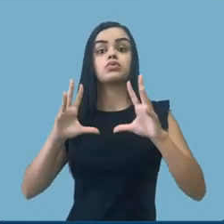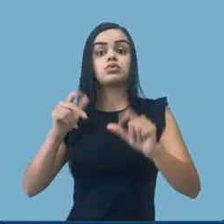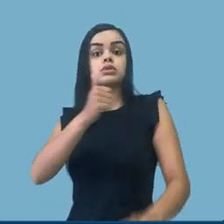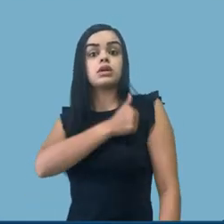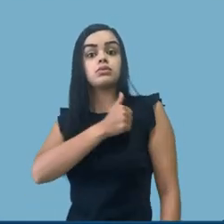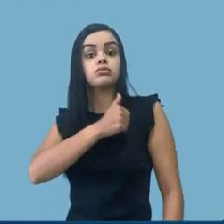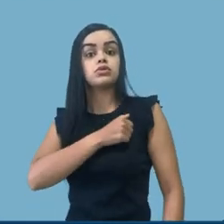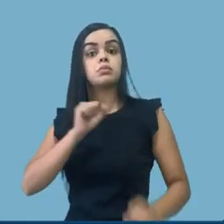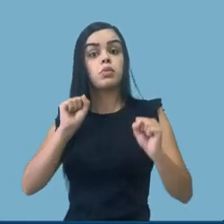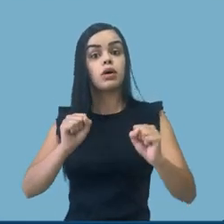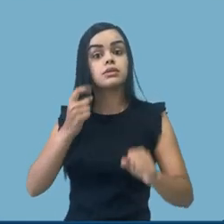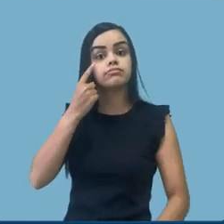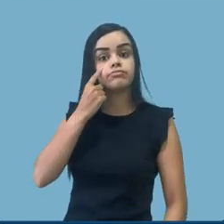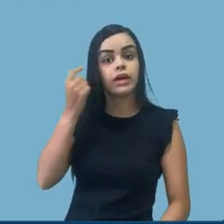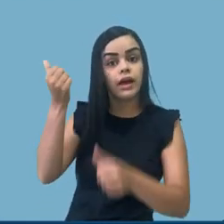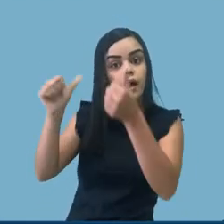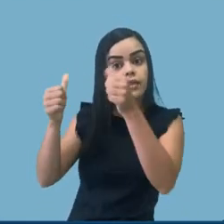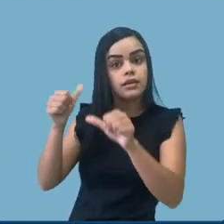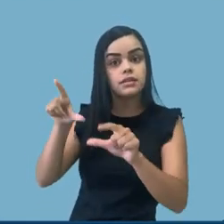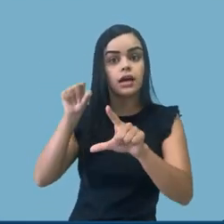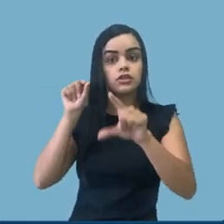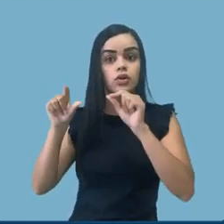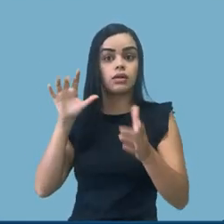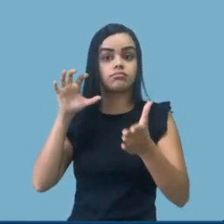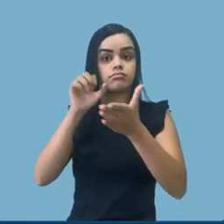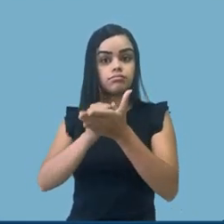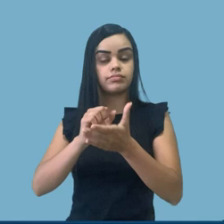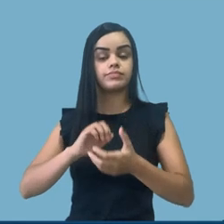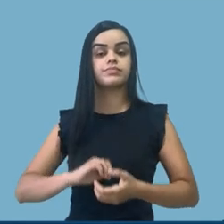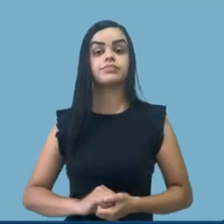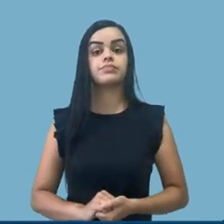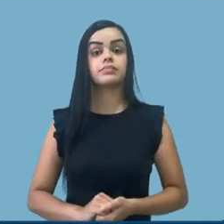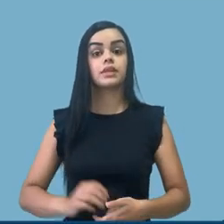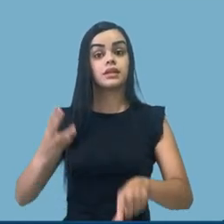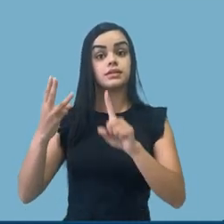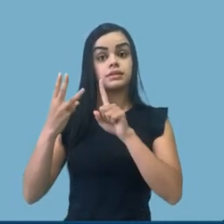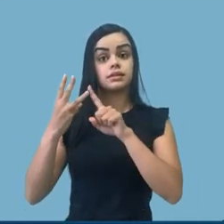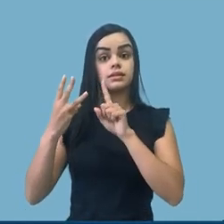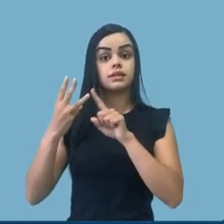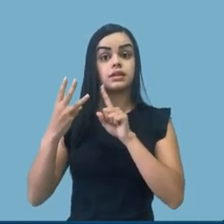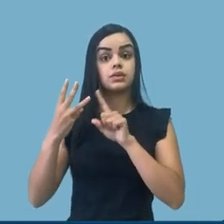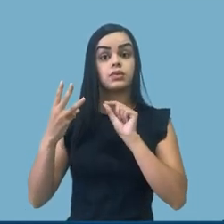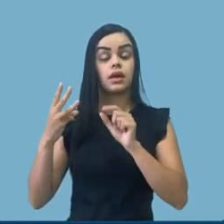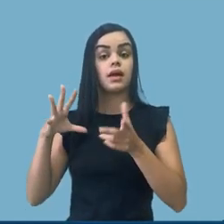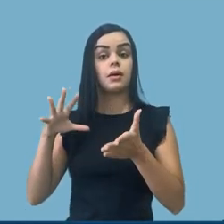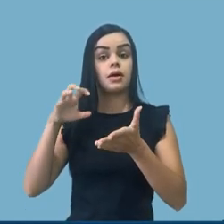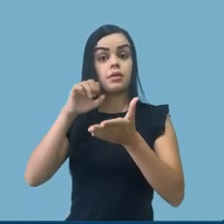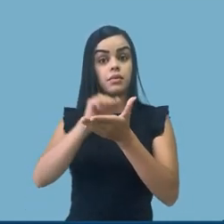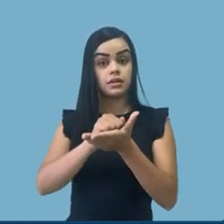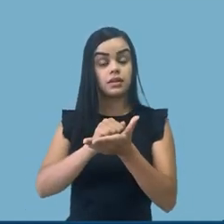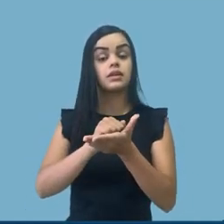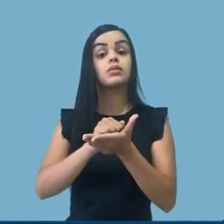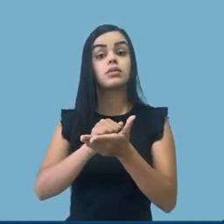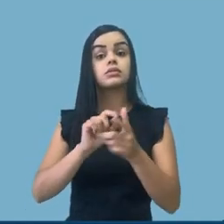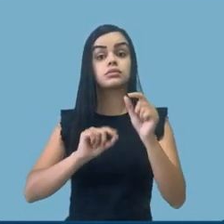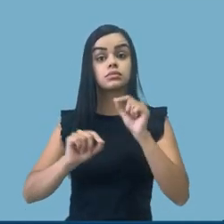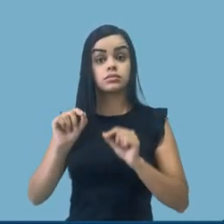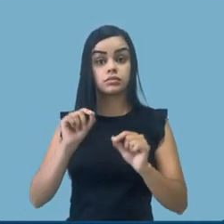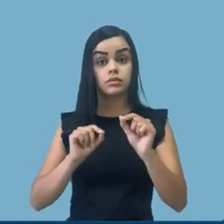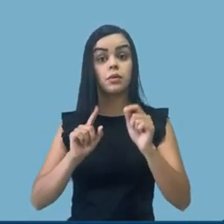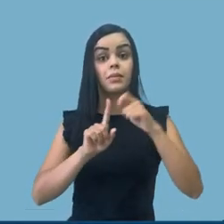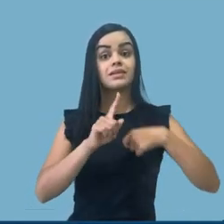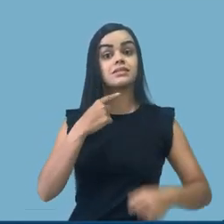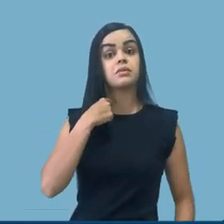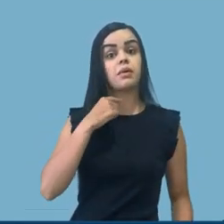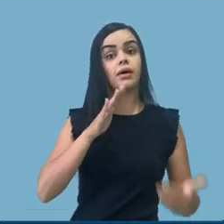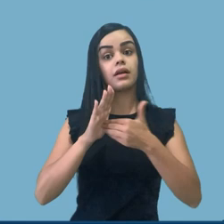estudantes. Uma terceira e última diferença é que a garantia das matrículas é deslocada do período de